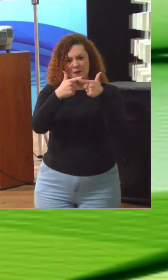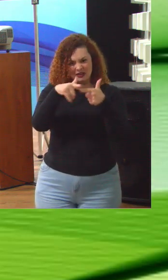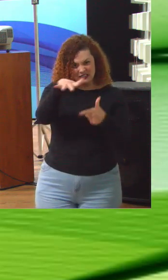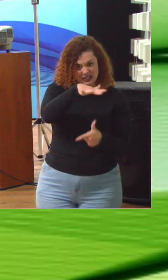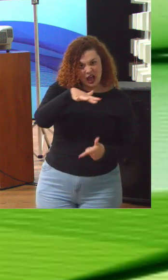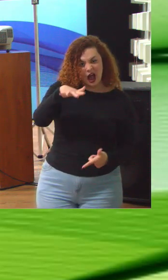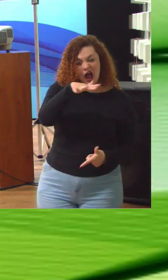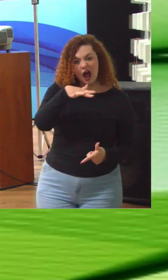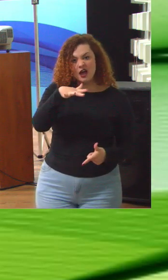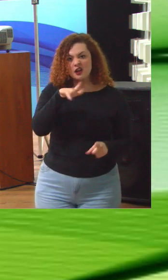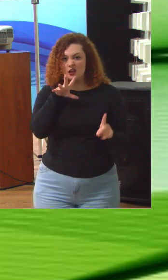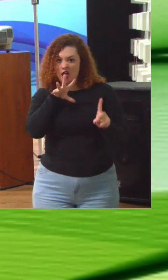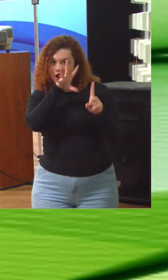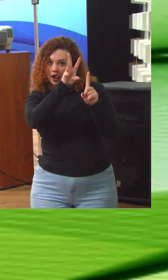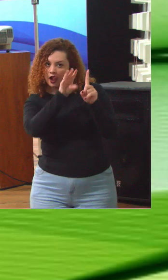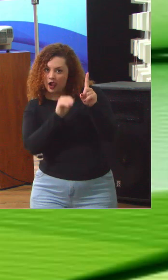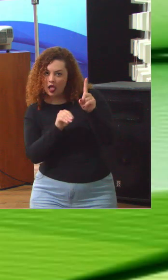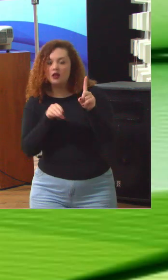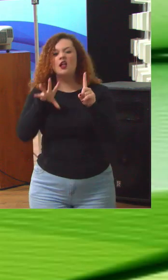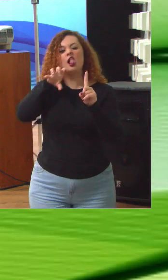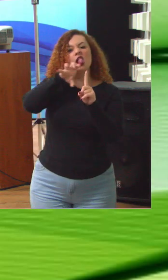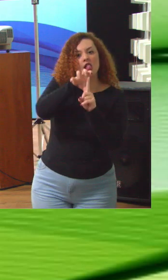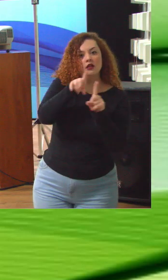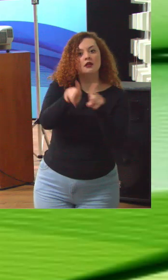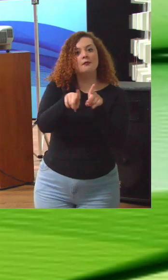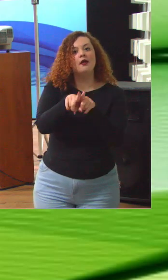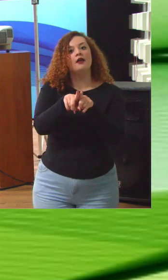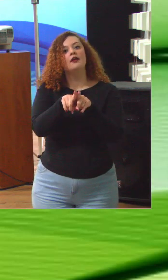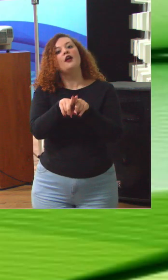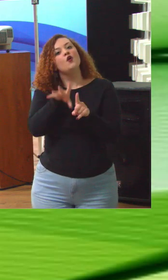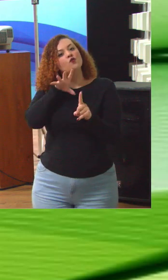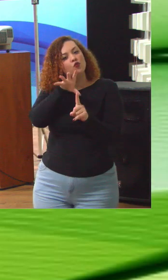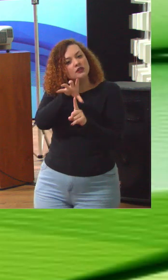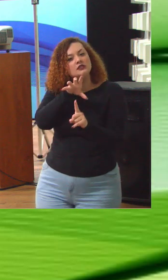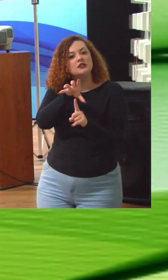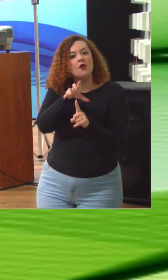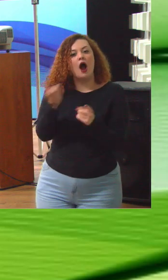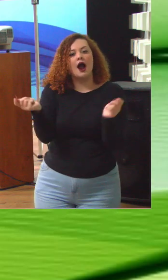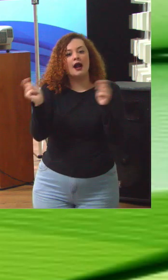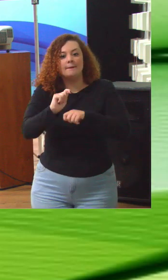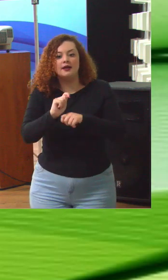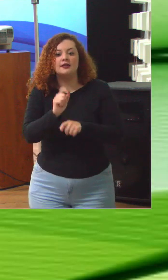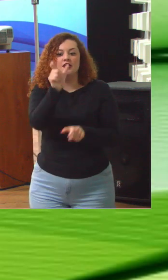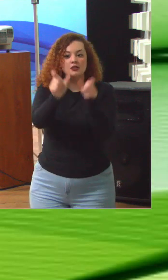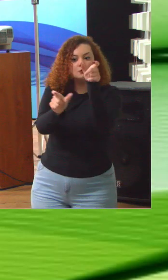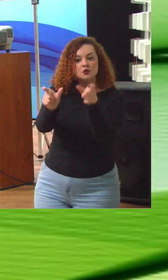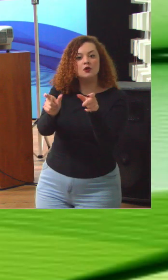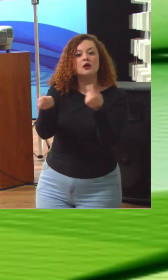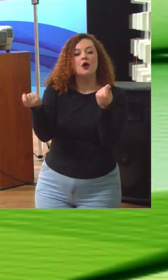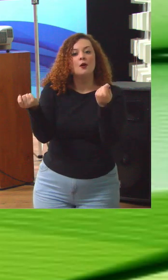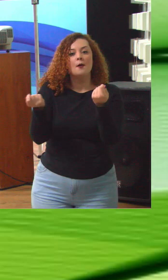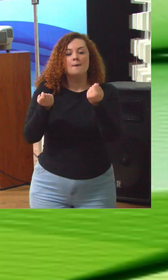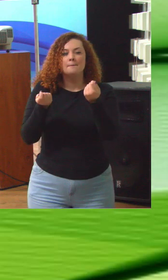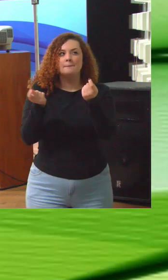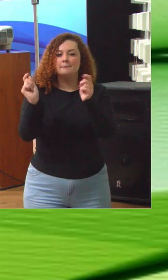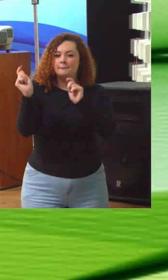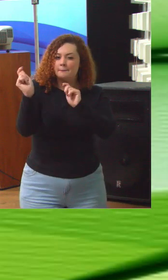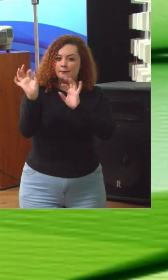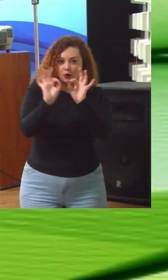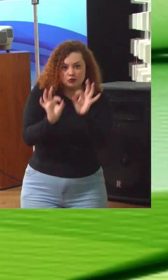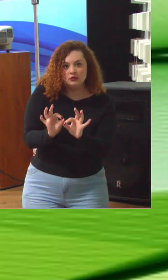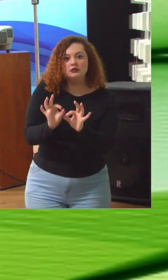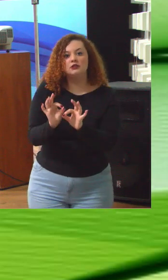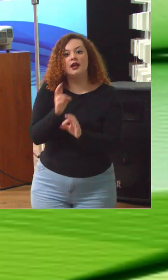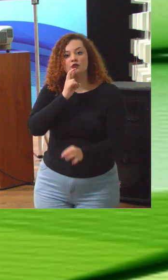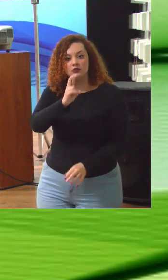área de assédio afetam fundamentalmente a capacidade produtiva das organizações em produzir resultado para o